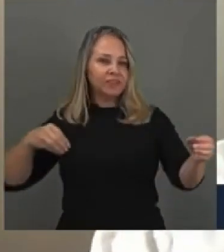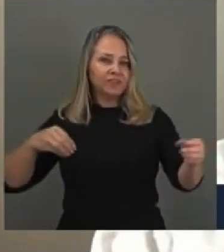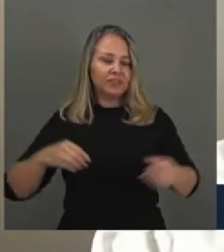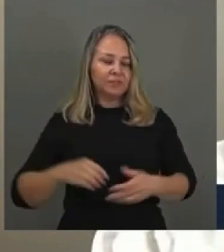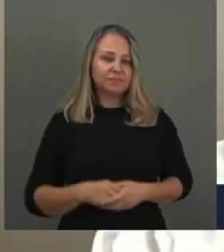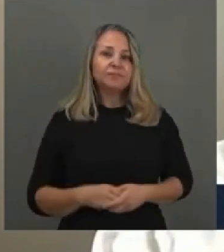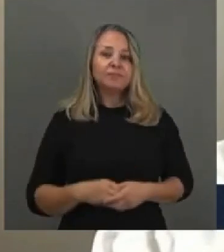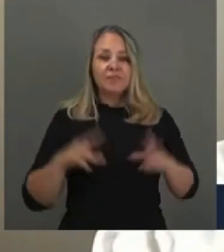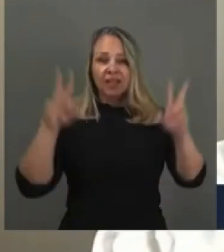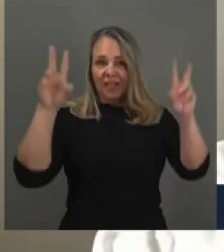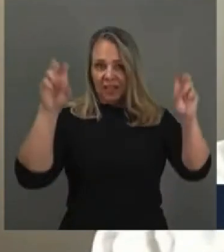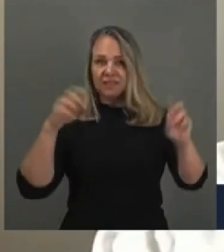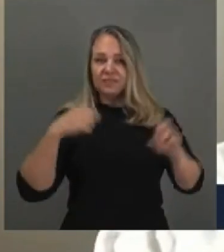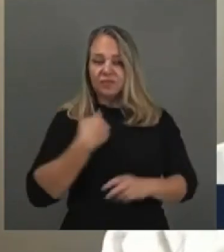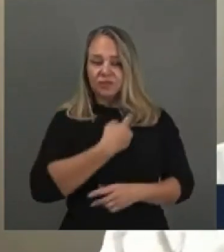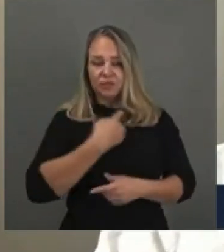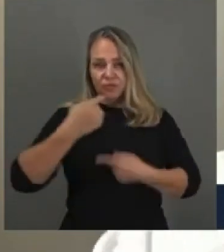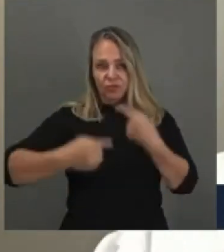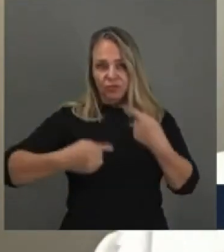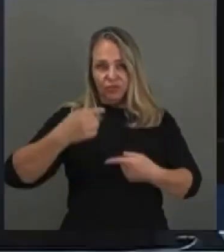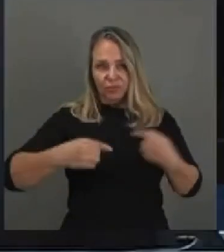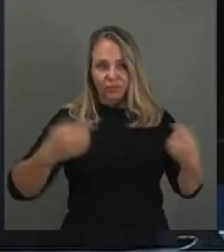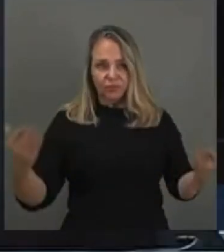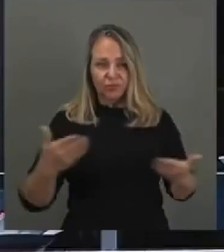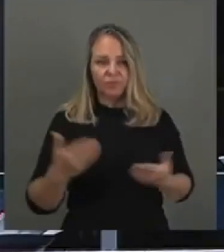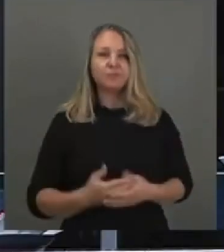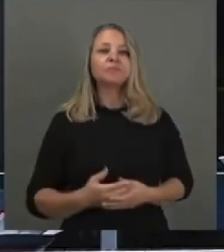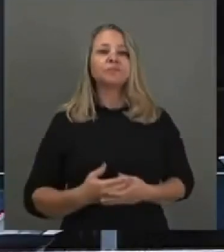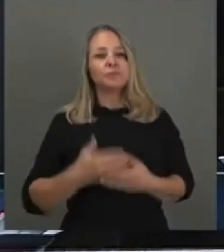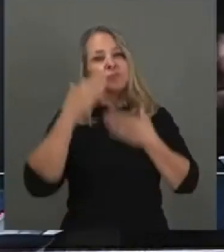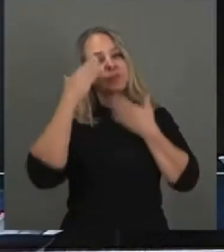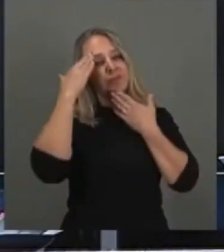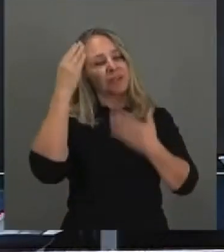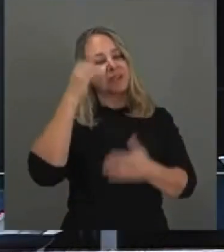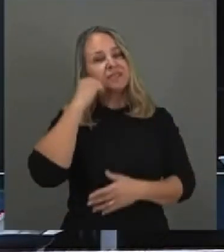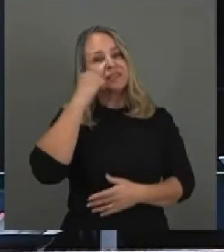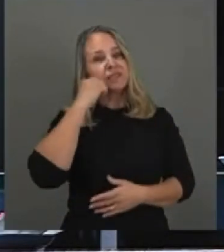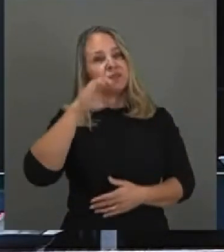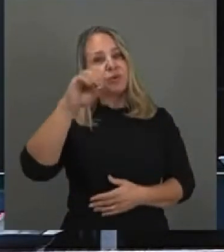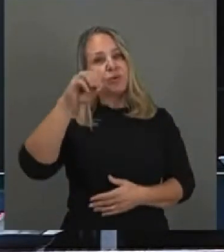a questão que nós estamos discutindo, seu presidente. Obrigado, senador Omar Aziz.